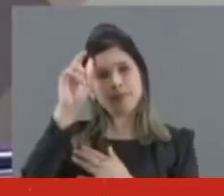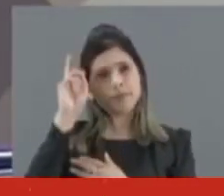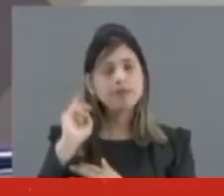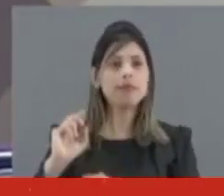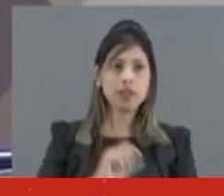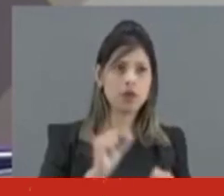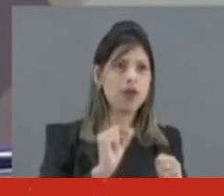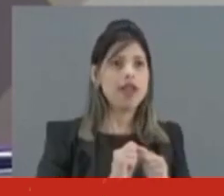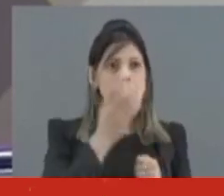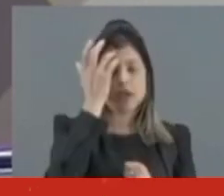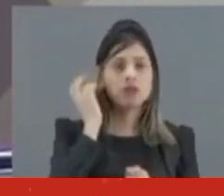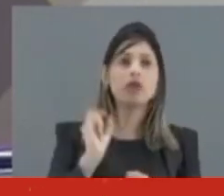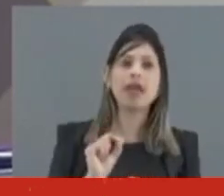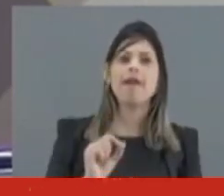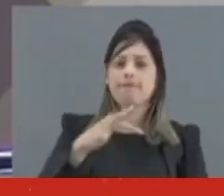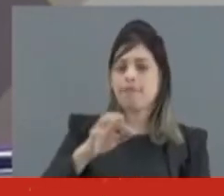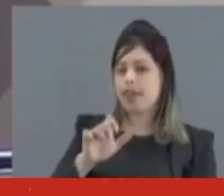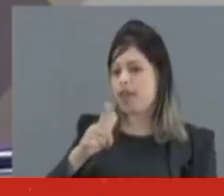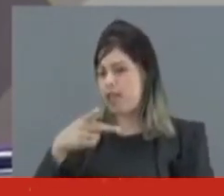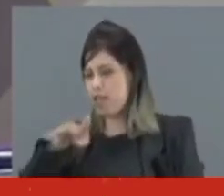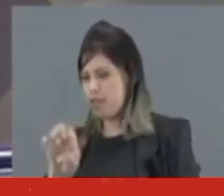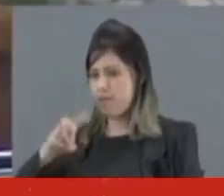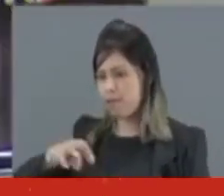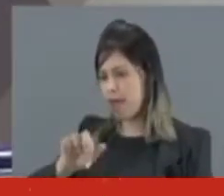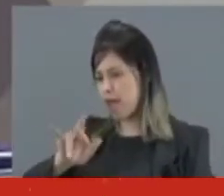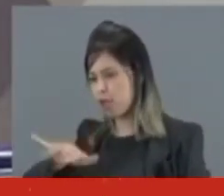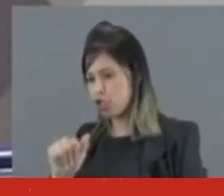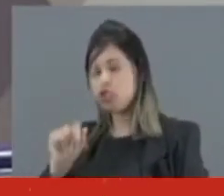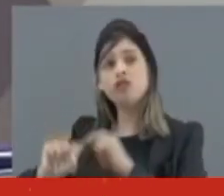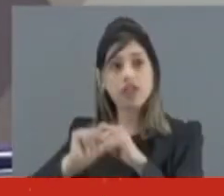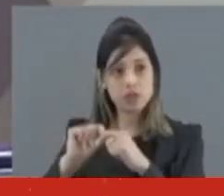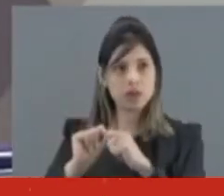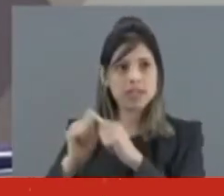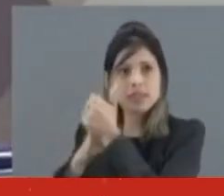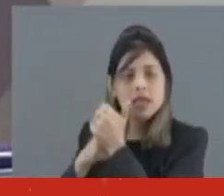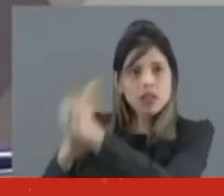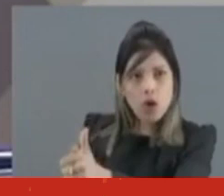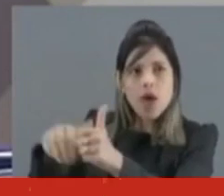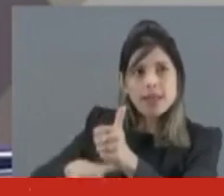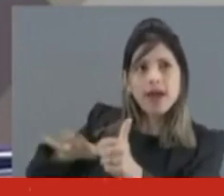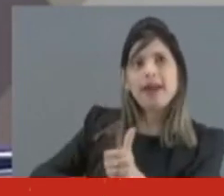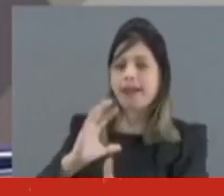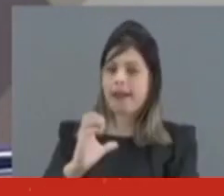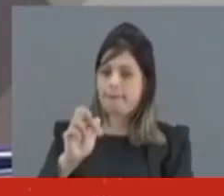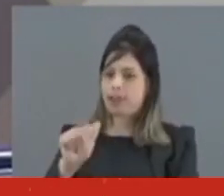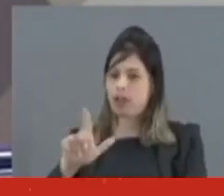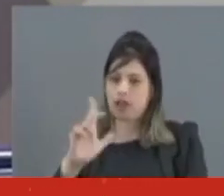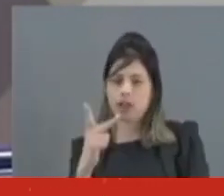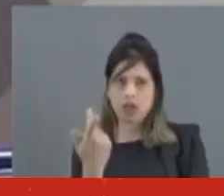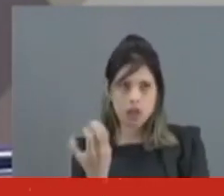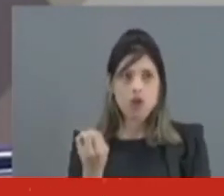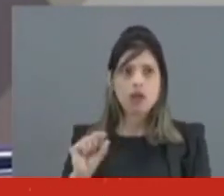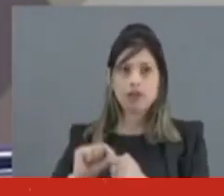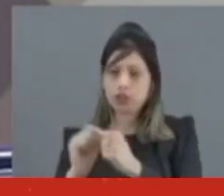que Felipe Martins, então assessor internacional da presidência da República, um dos maiores seguidores das ideias de Olavo de Carvalho, entregou em mãos a Jair